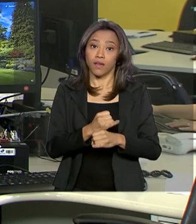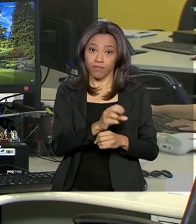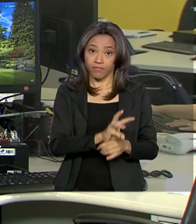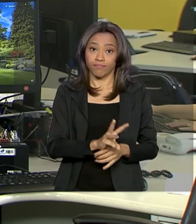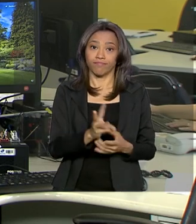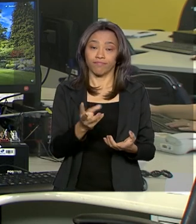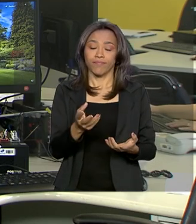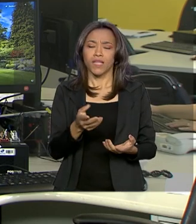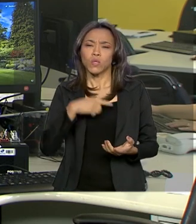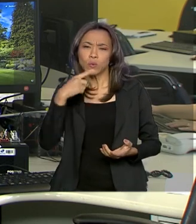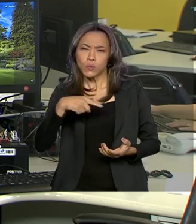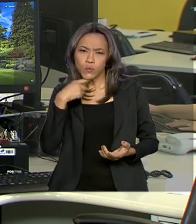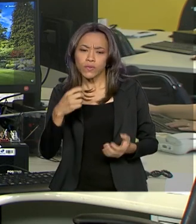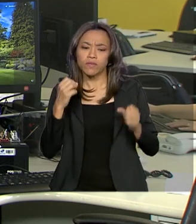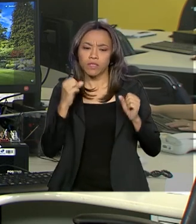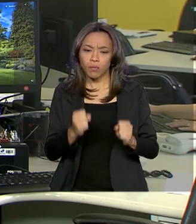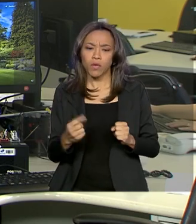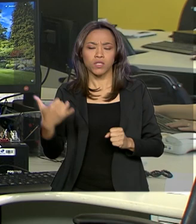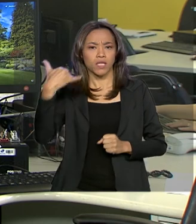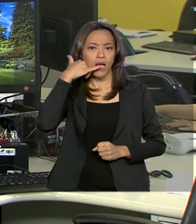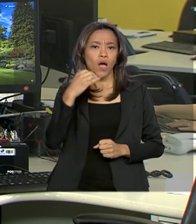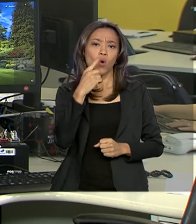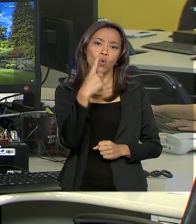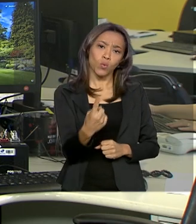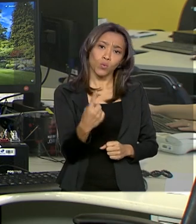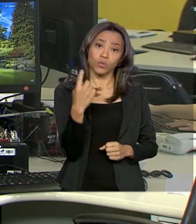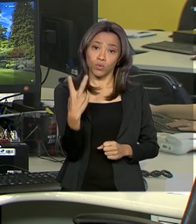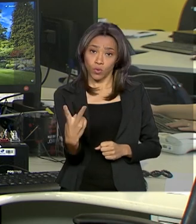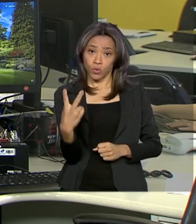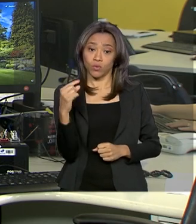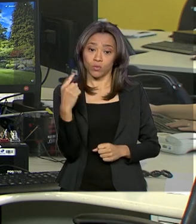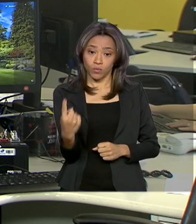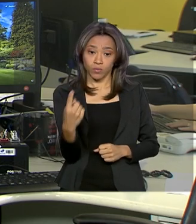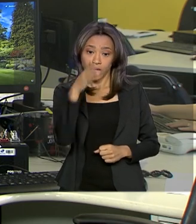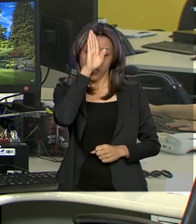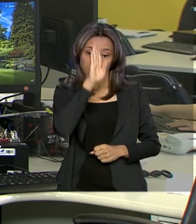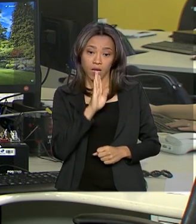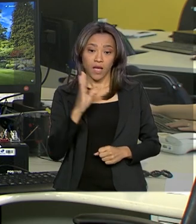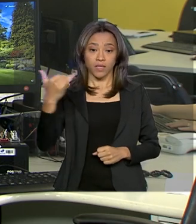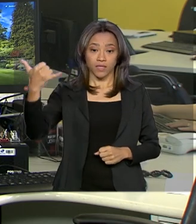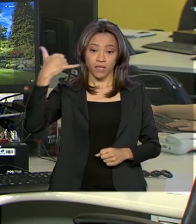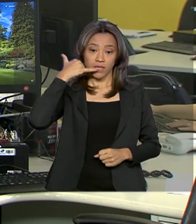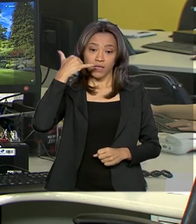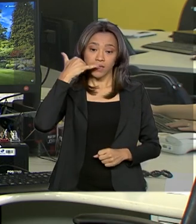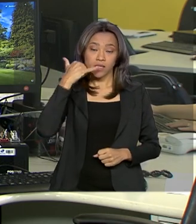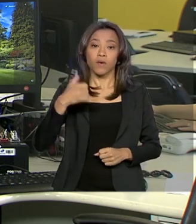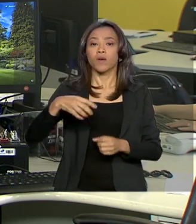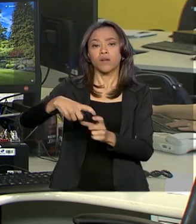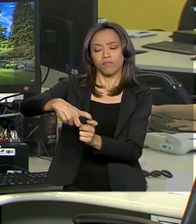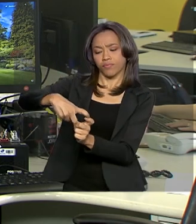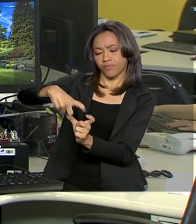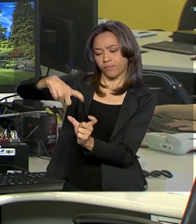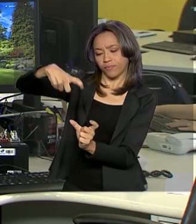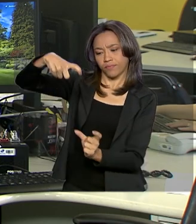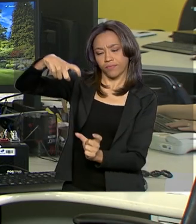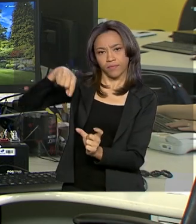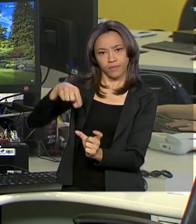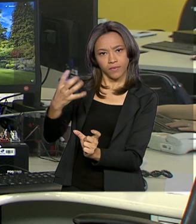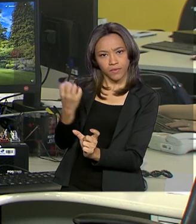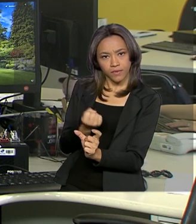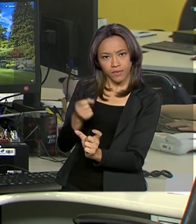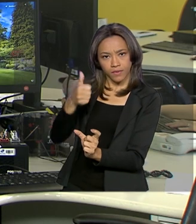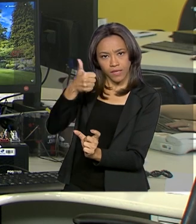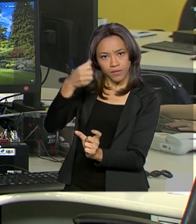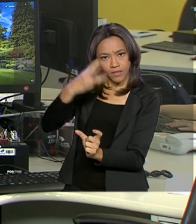Para tirar dúvidas, só ligar para o número 121. A ligação é gratuita. Lembrando que no extrato do benefício de quem receber o 13º,